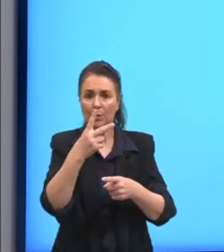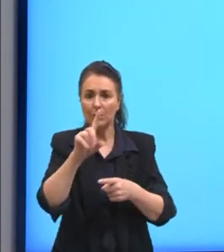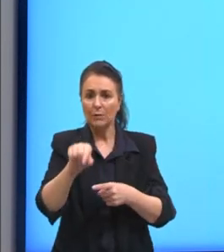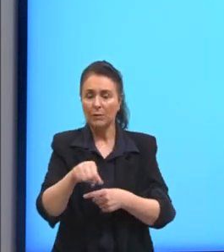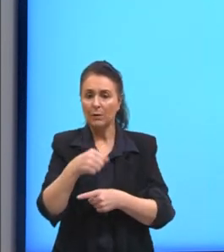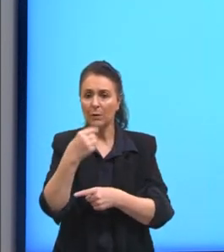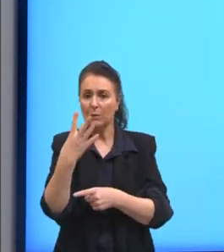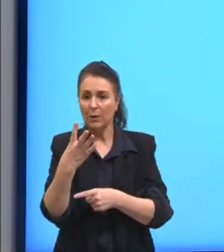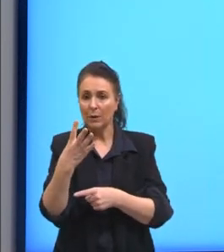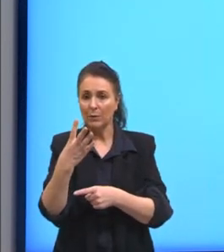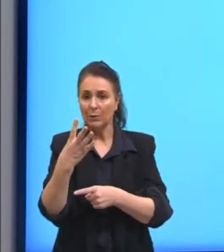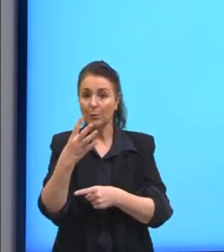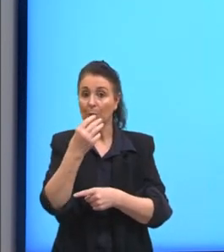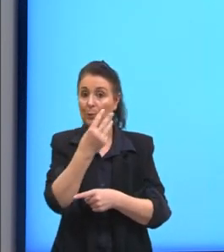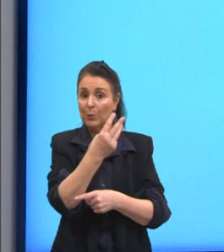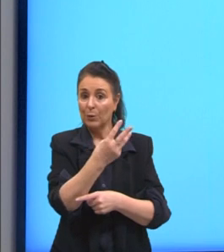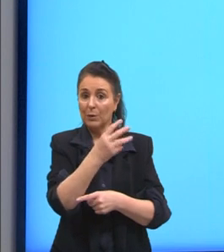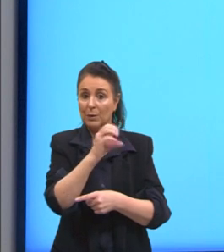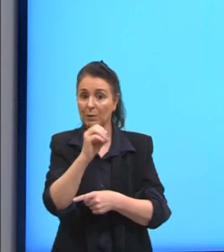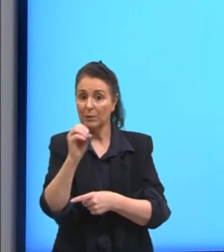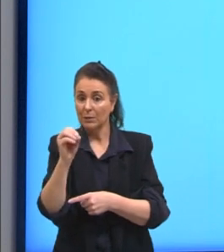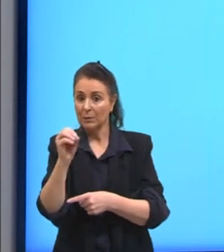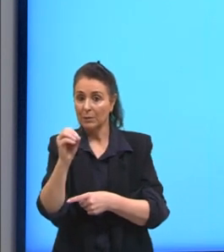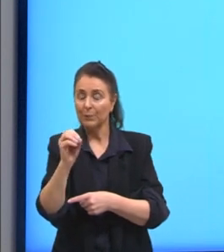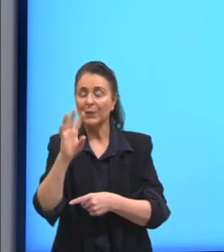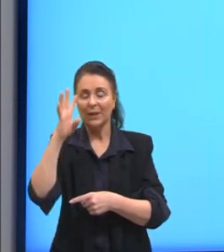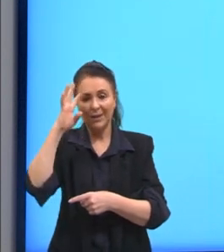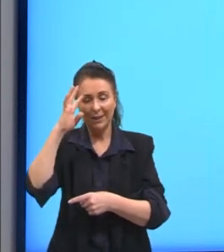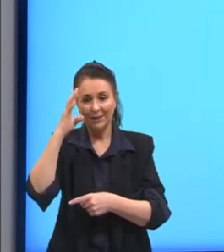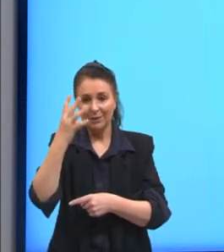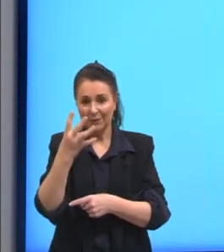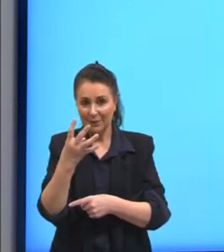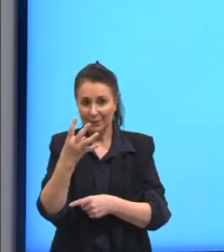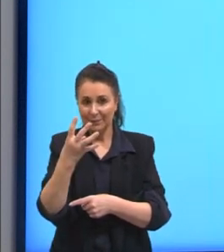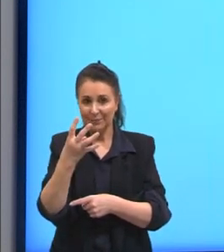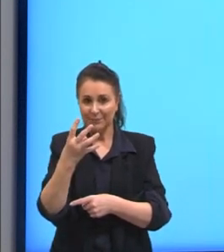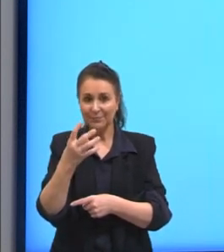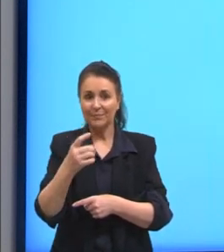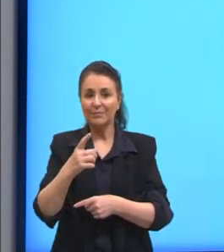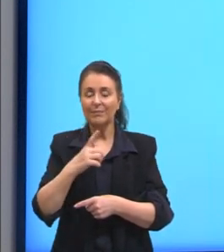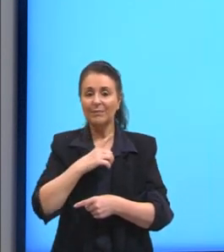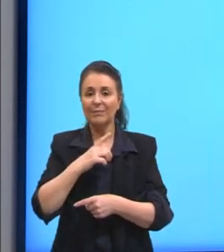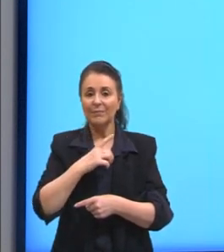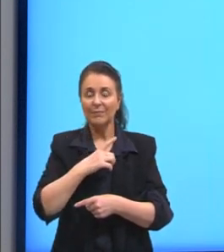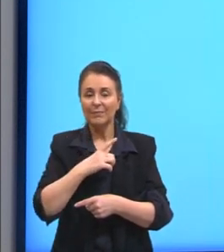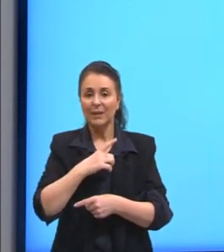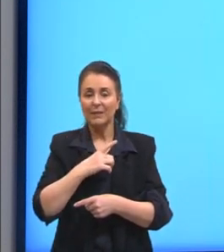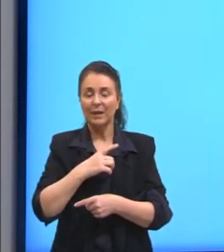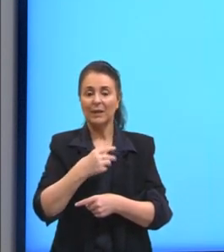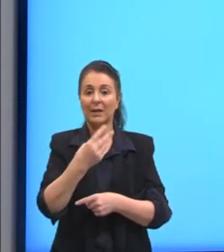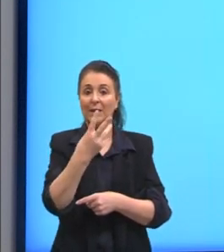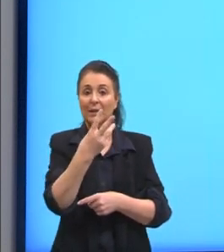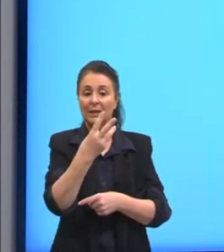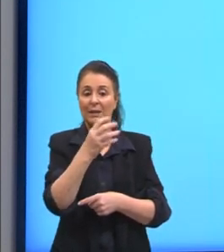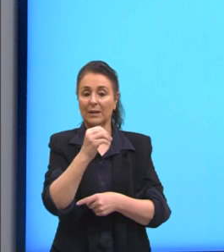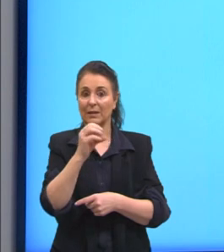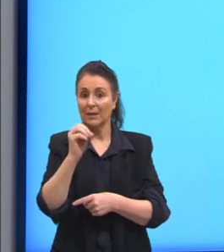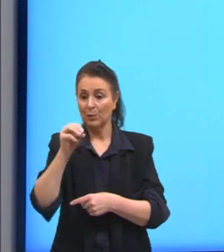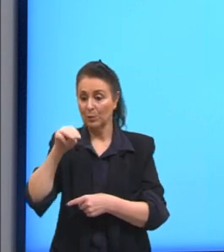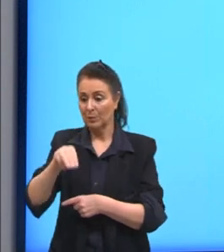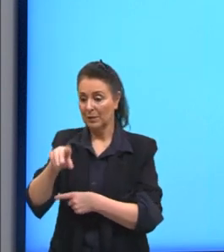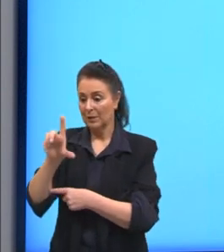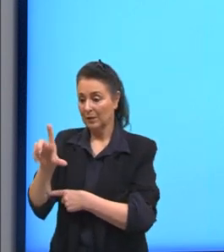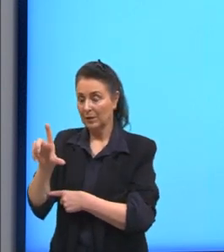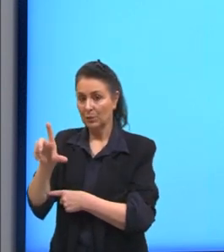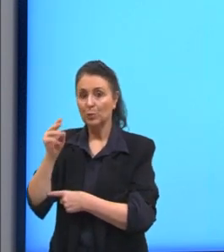por 300, tá? Então, resolvendo, nós temos que 300 mililitros